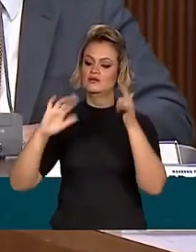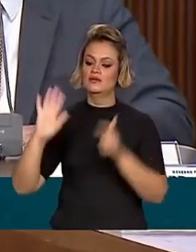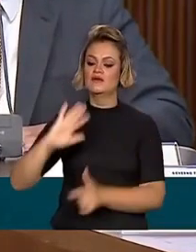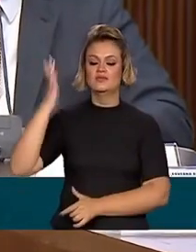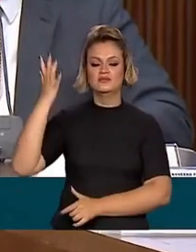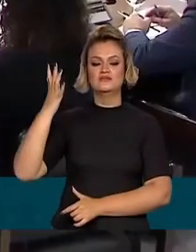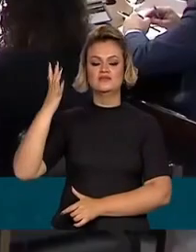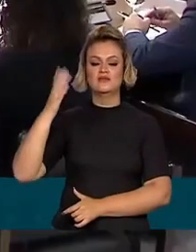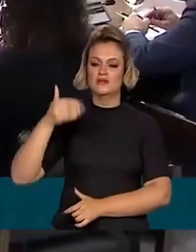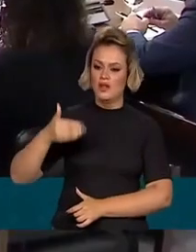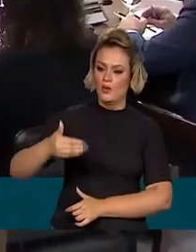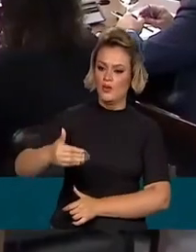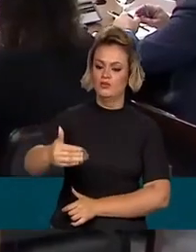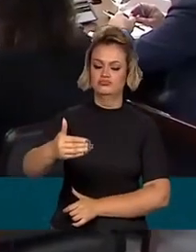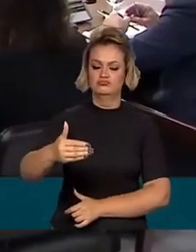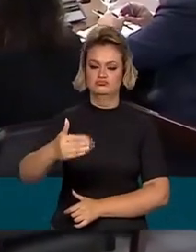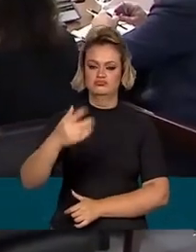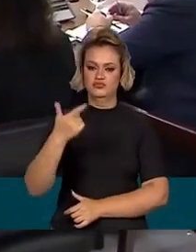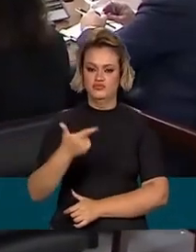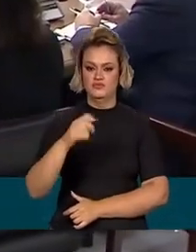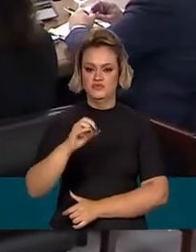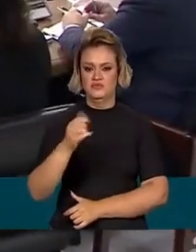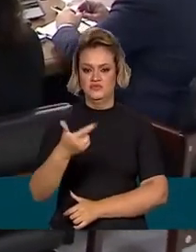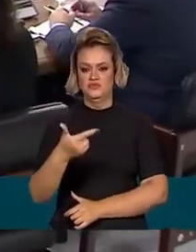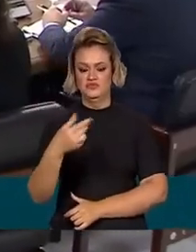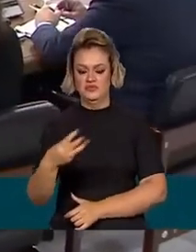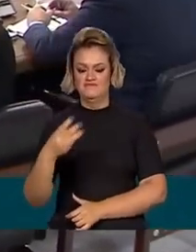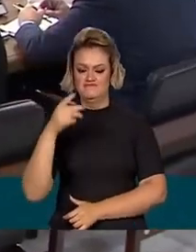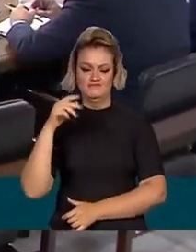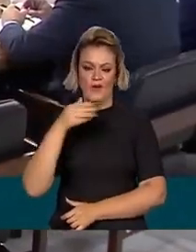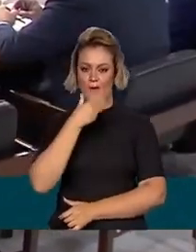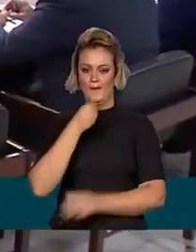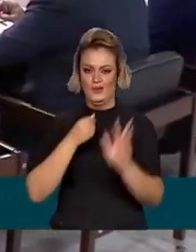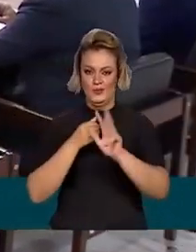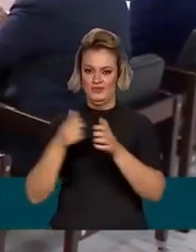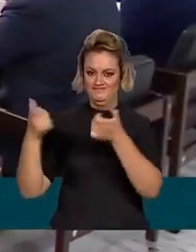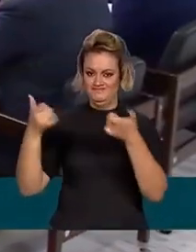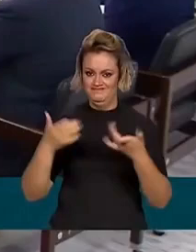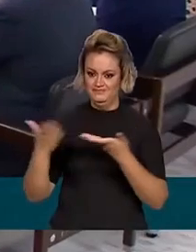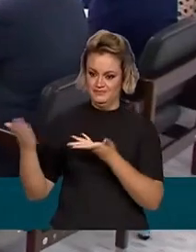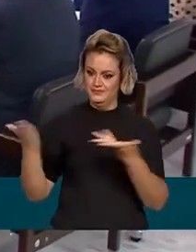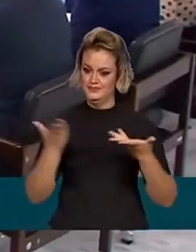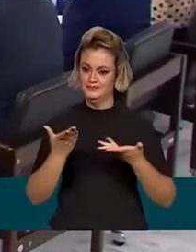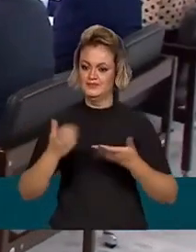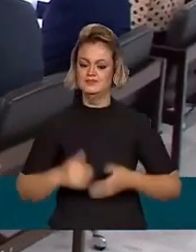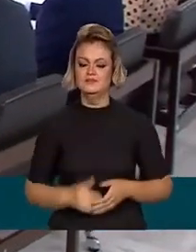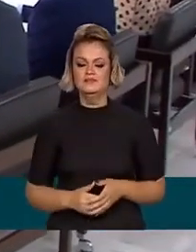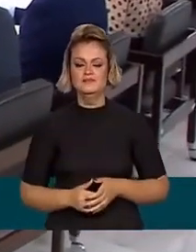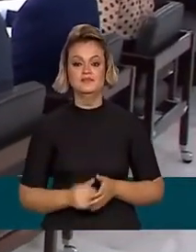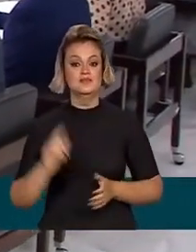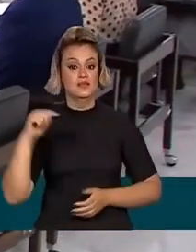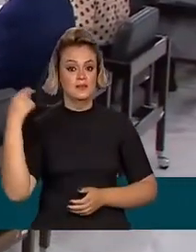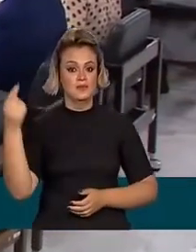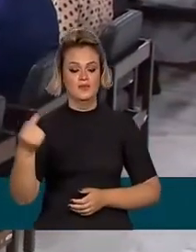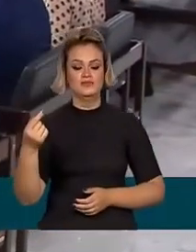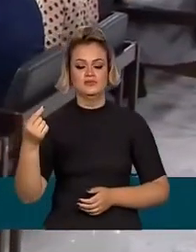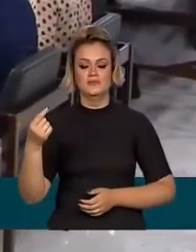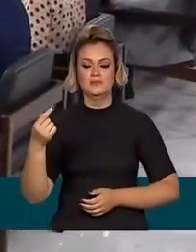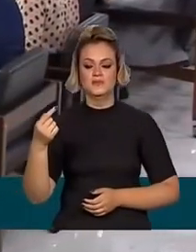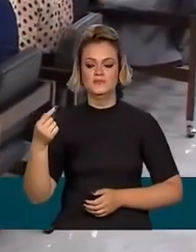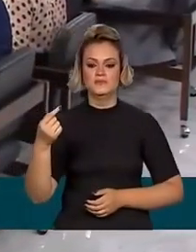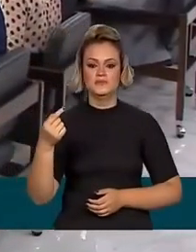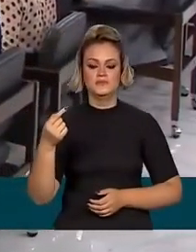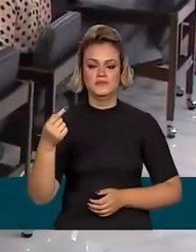ao longo do ano. Então, presidente, lhe passo a palavra aqui para a saudação inicial e, em seguida, nós